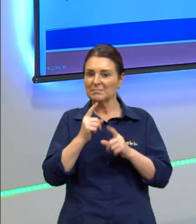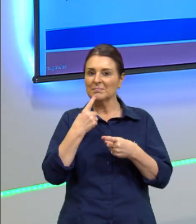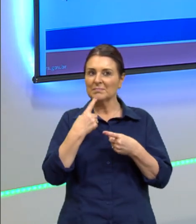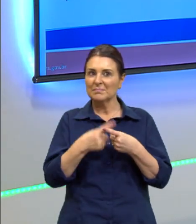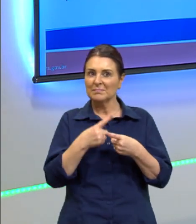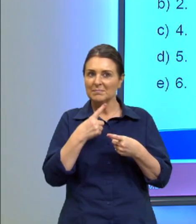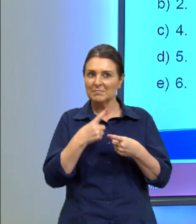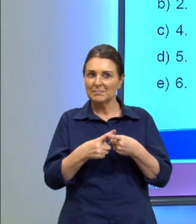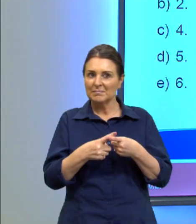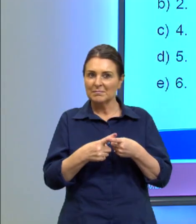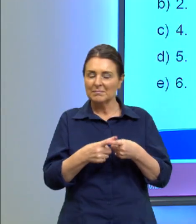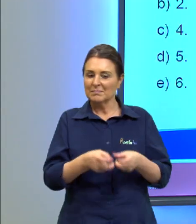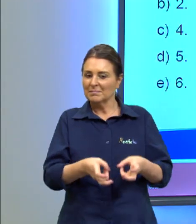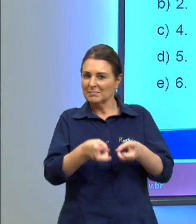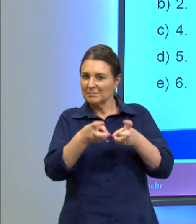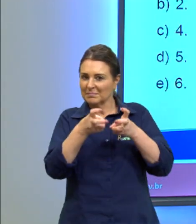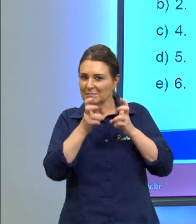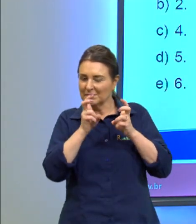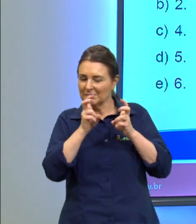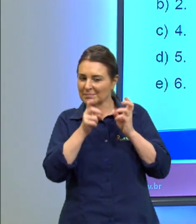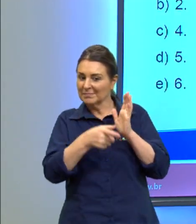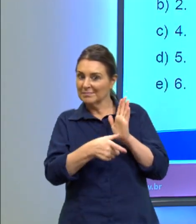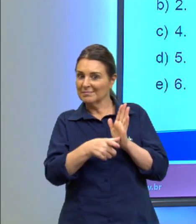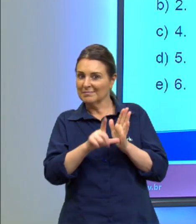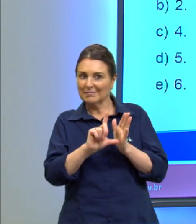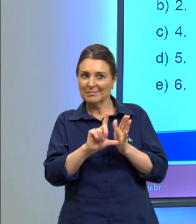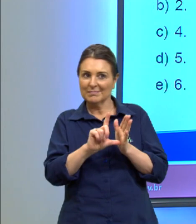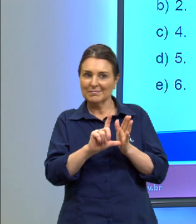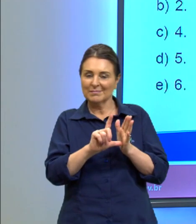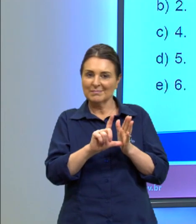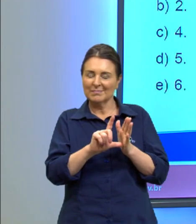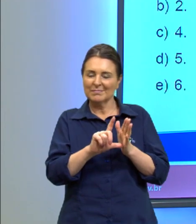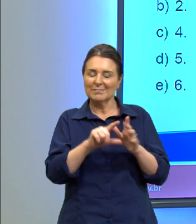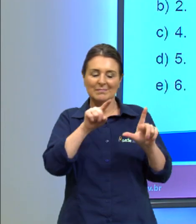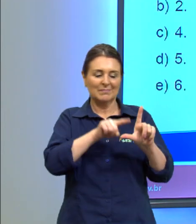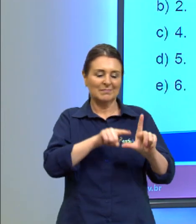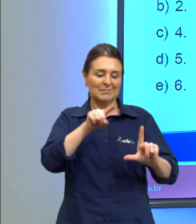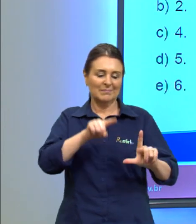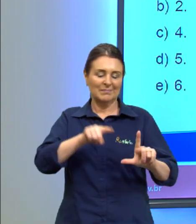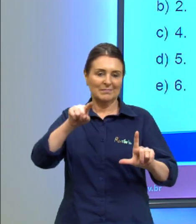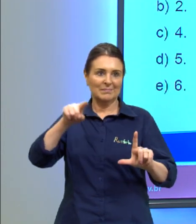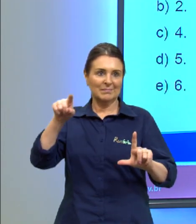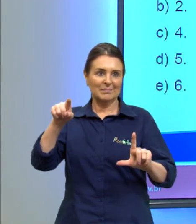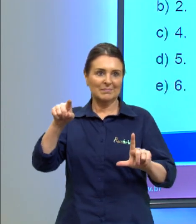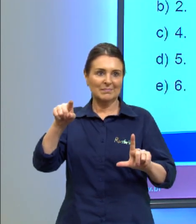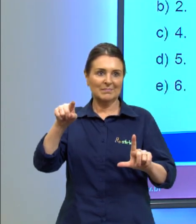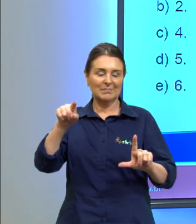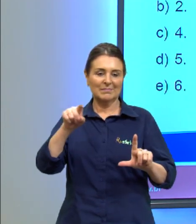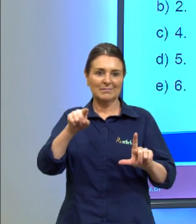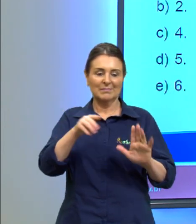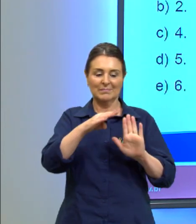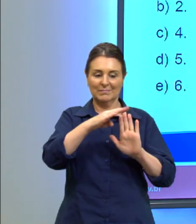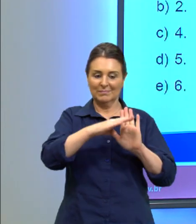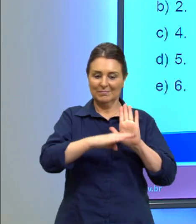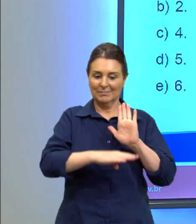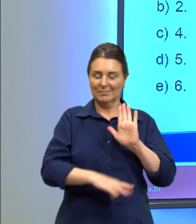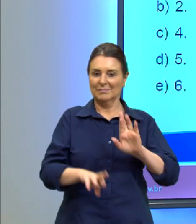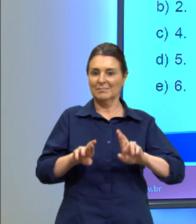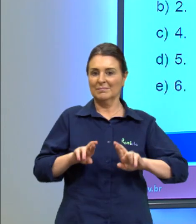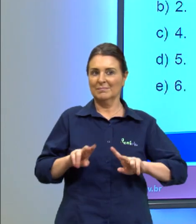percebemos com antecipação aí que os nossos gráficos estavam com escalas diferentes.